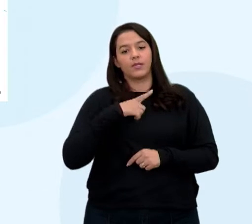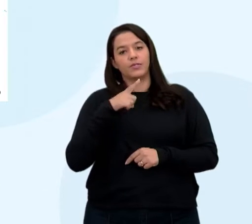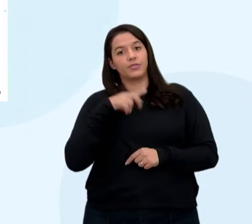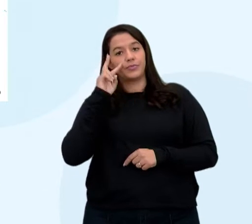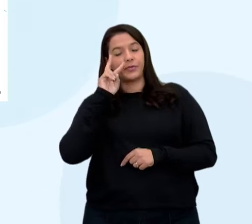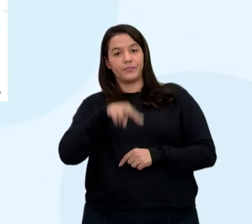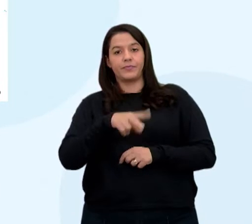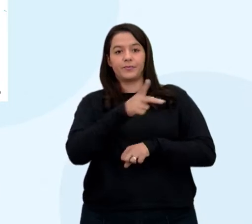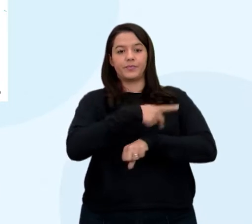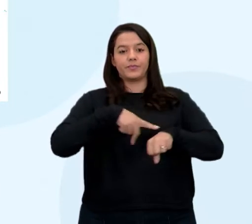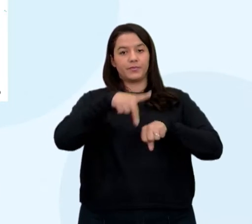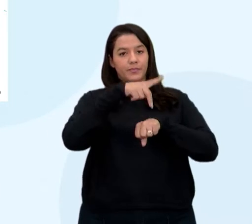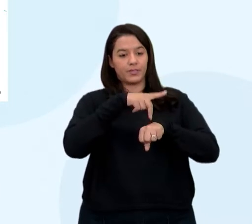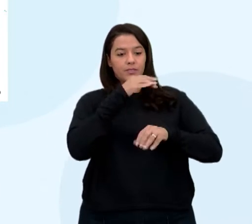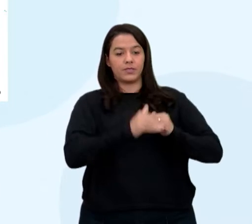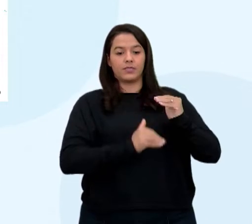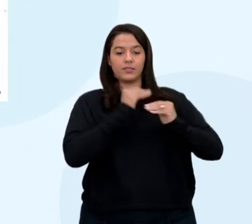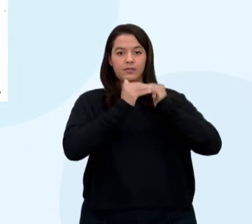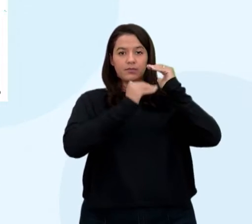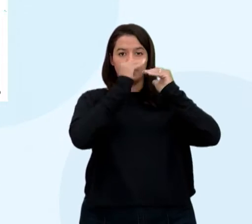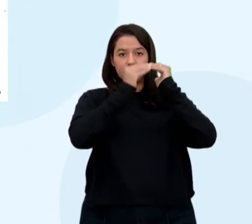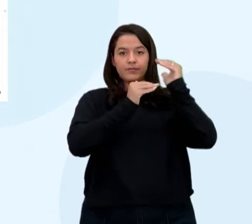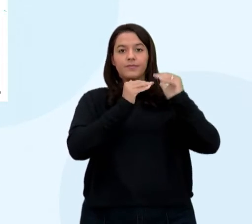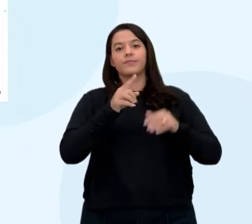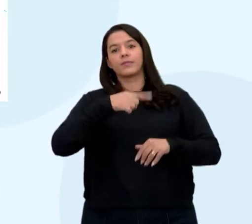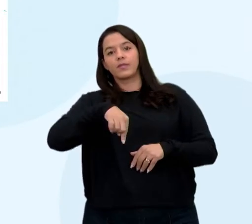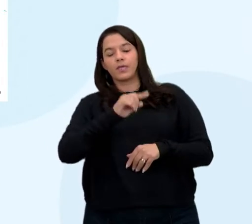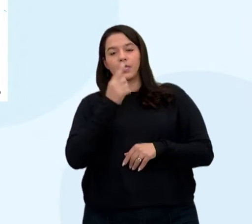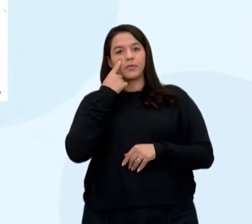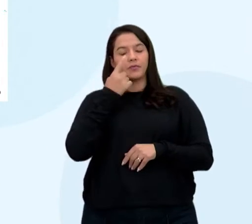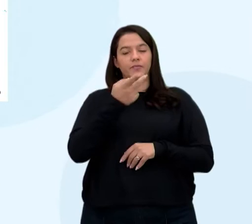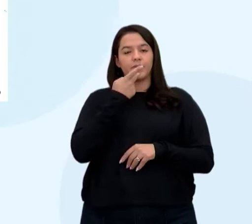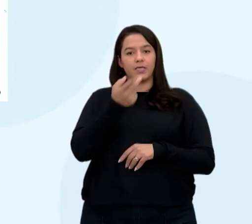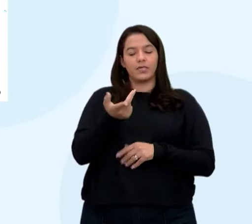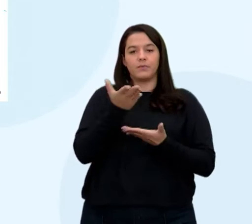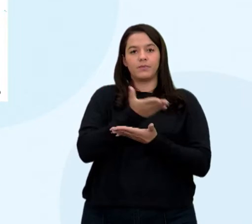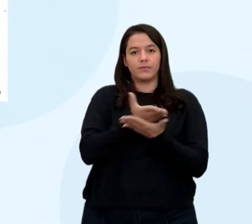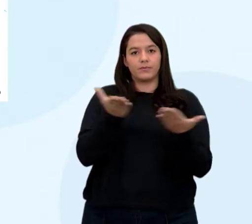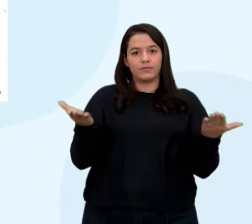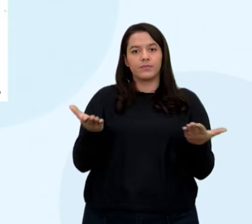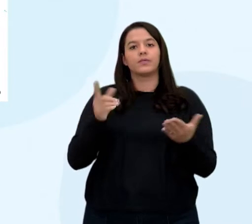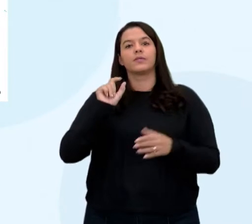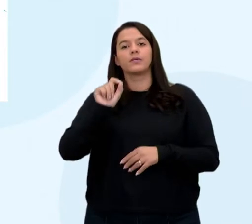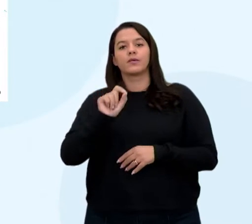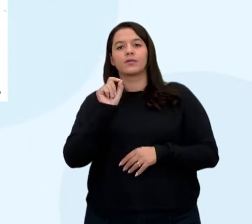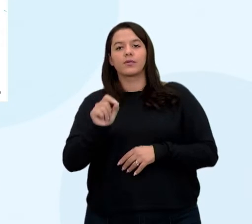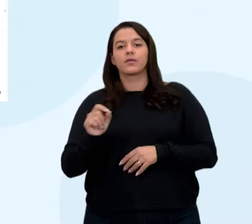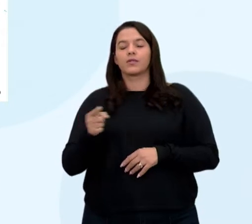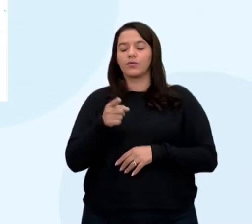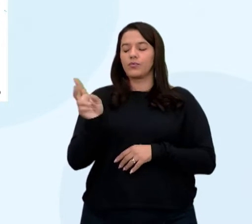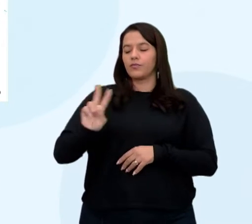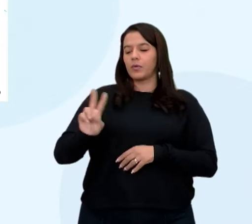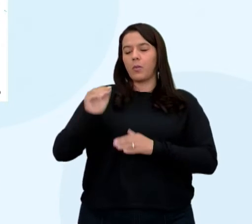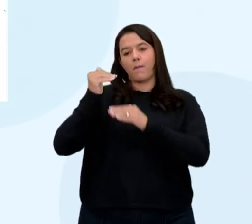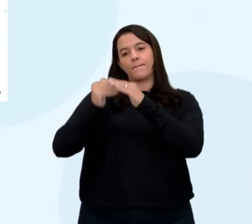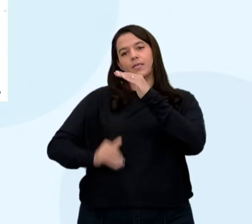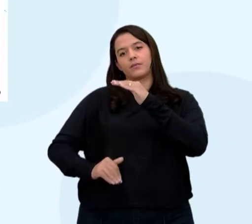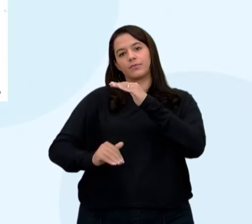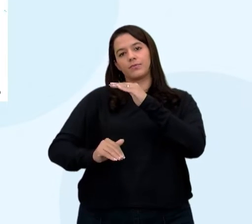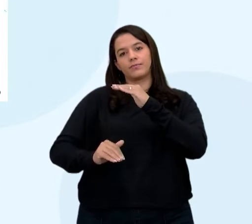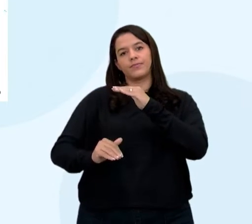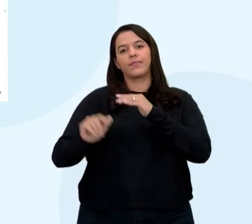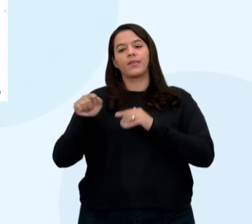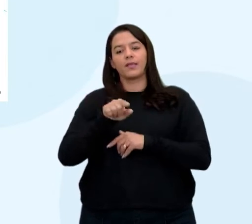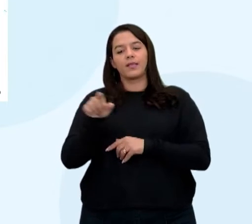desenvolvidos, que eu citei aí para vocês, que está lá no valor baixo. Então, além da